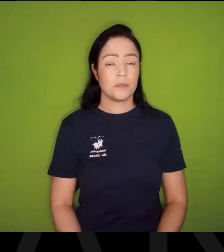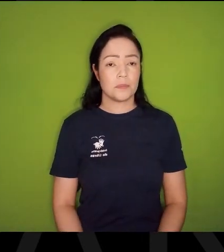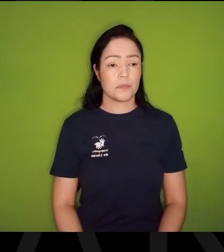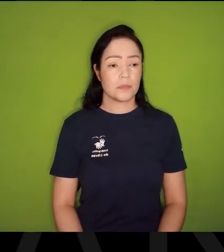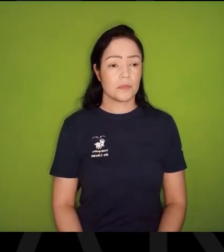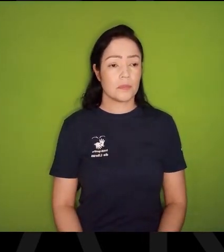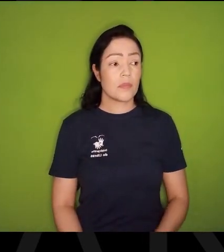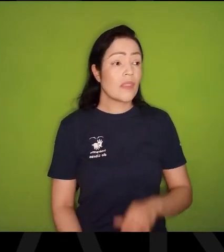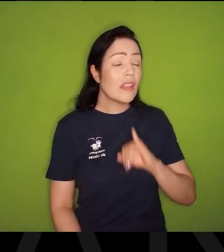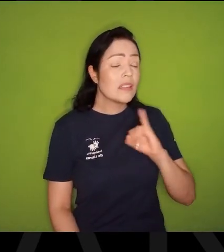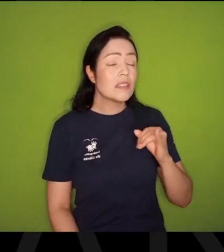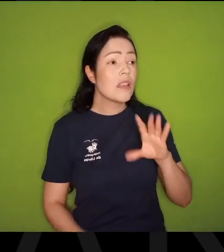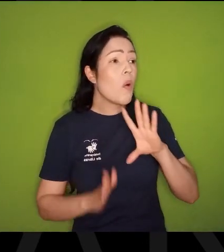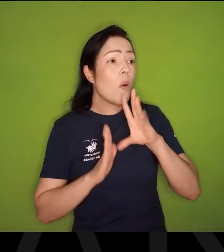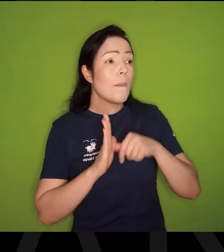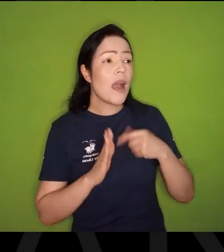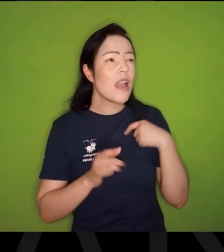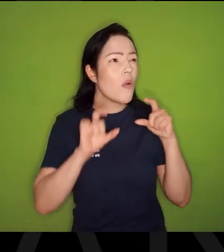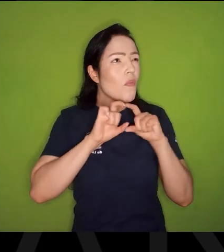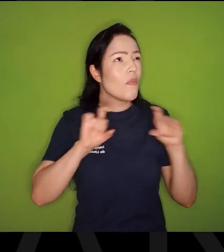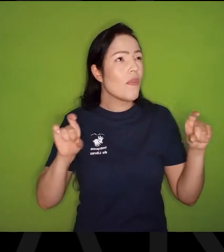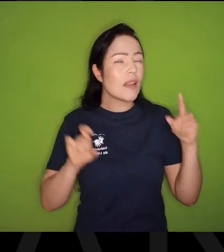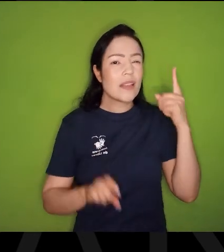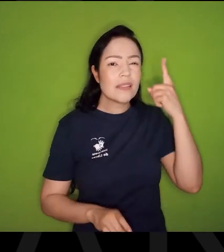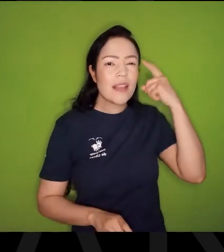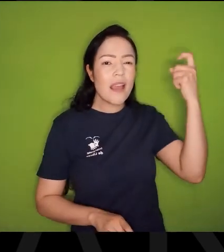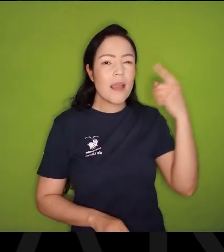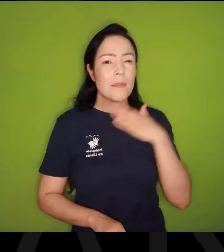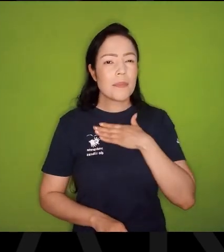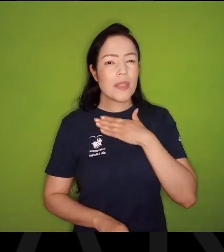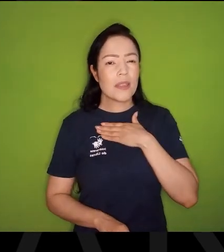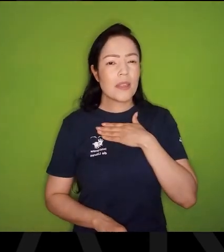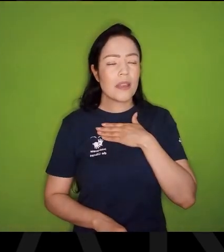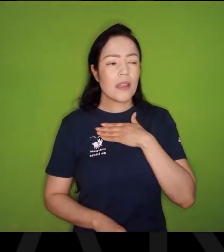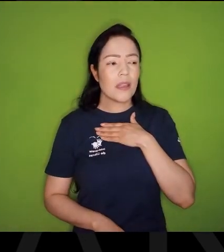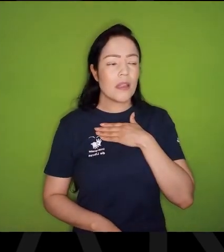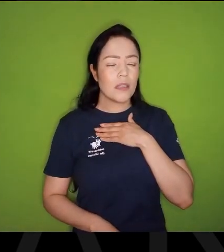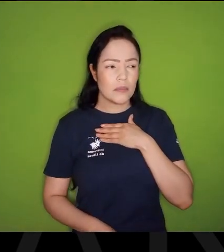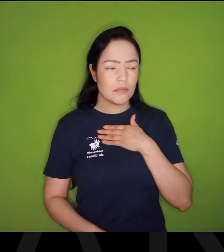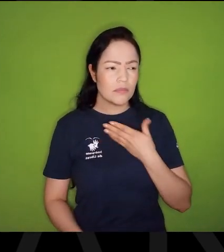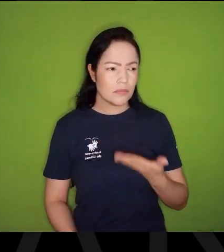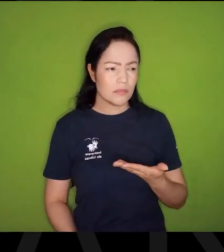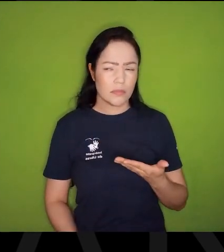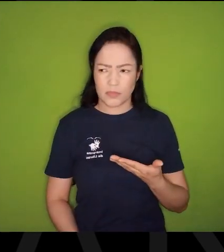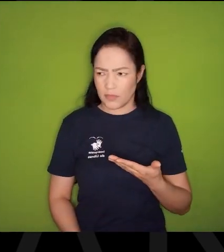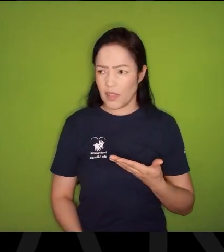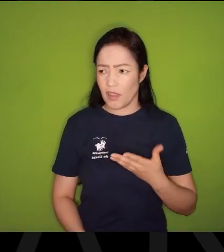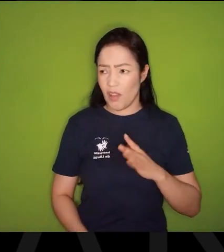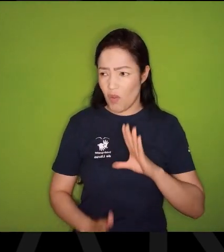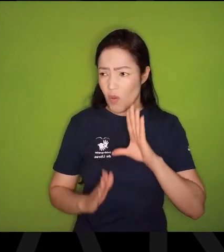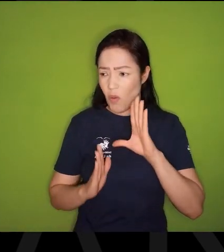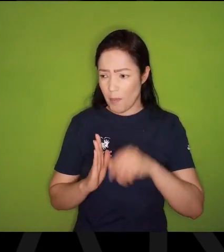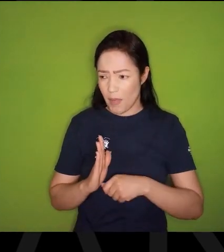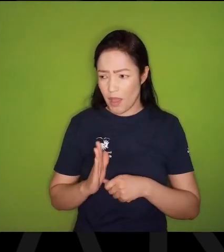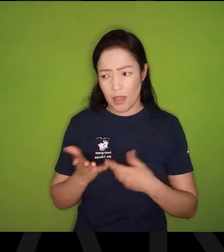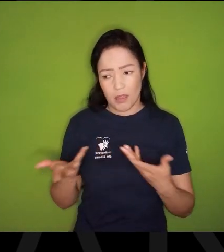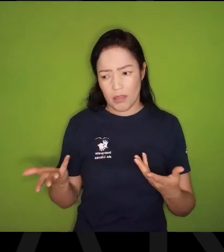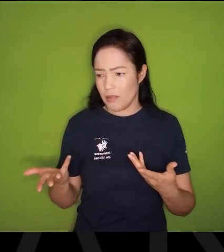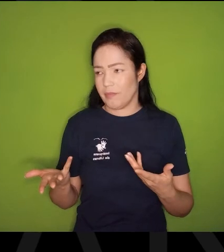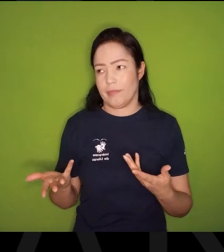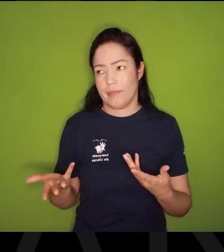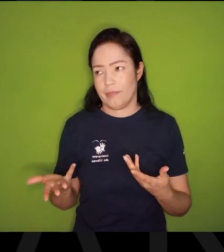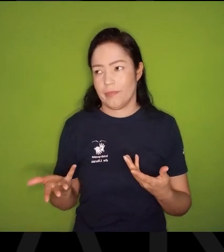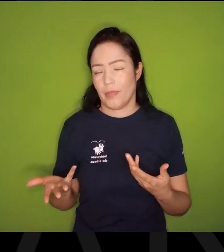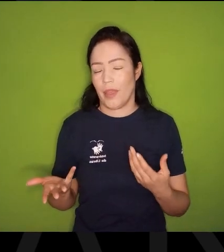E se roubarem a minha frase? E se roubarem a minha ideia? O meu conto? Olha, se roubarem a sua poesia, É sinal que abriram,